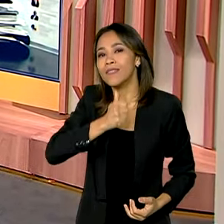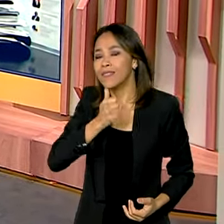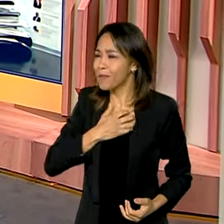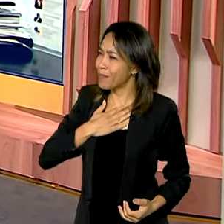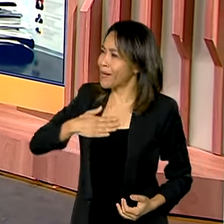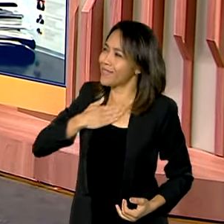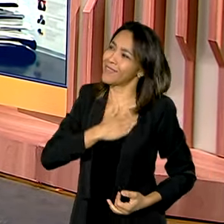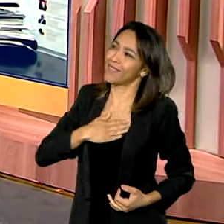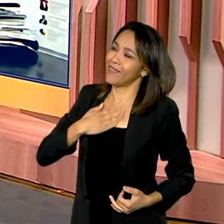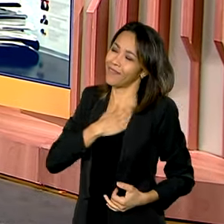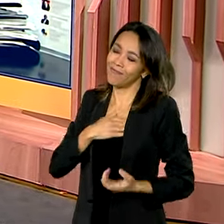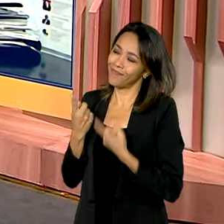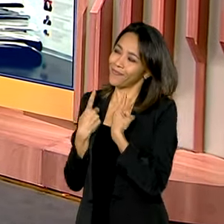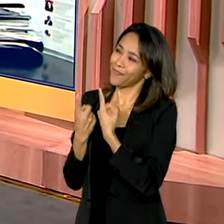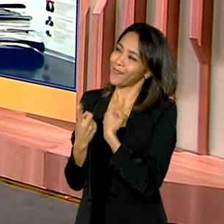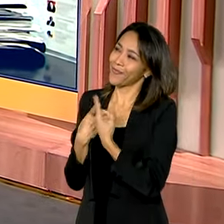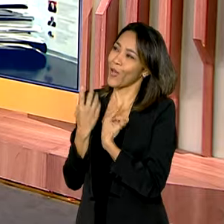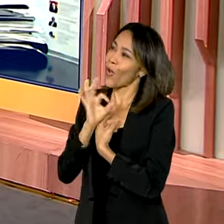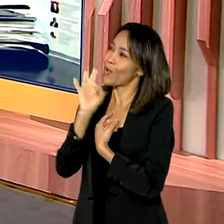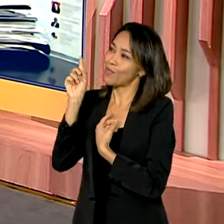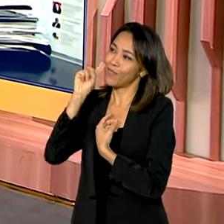gente. É um ótimo dia.